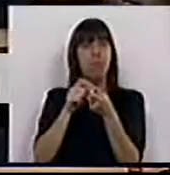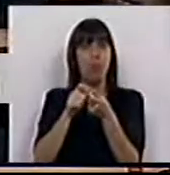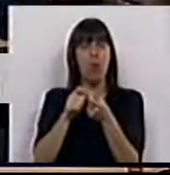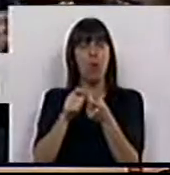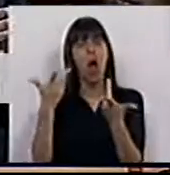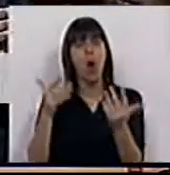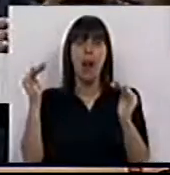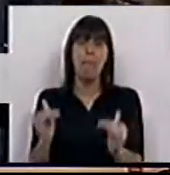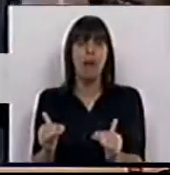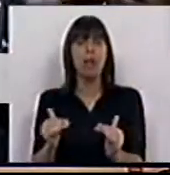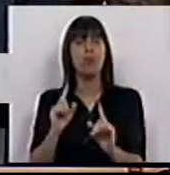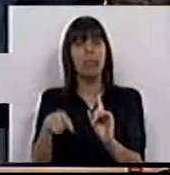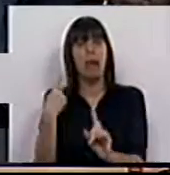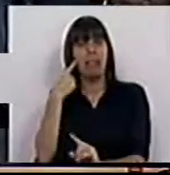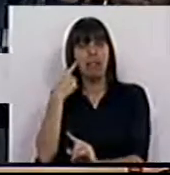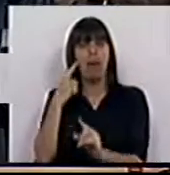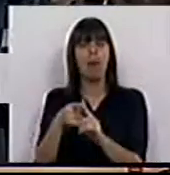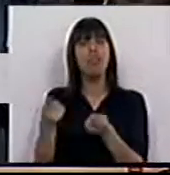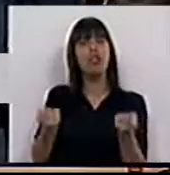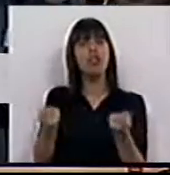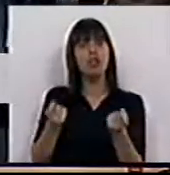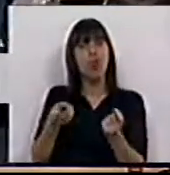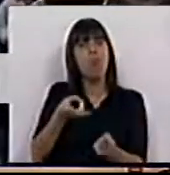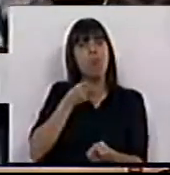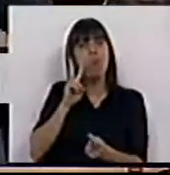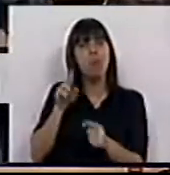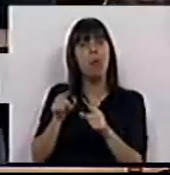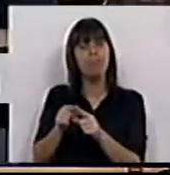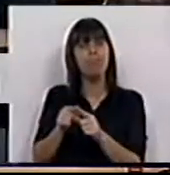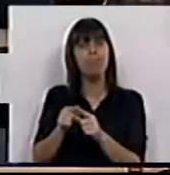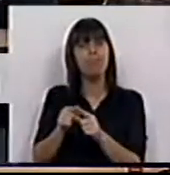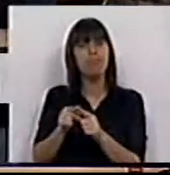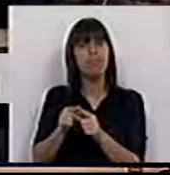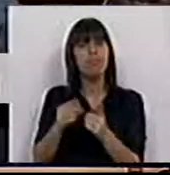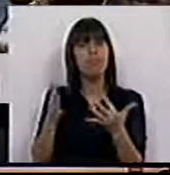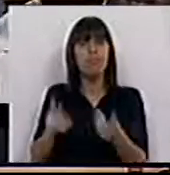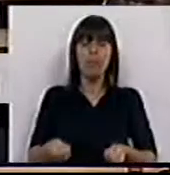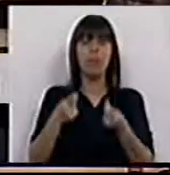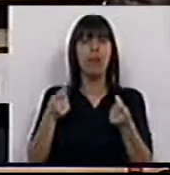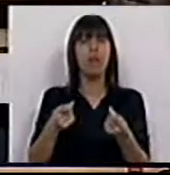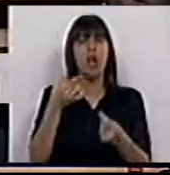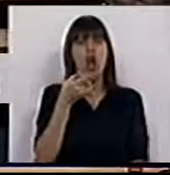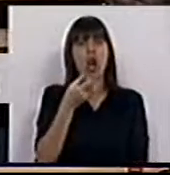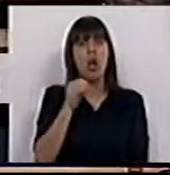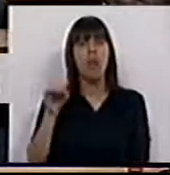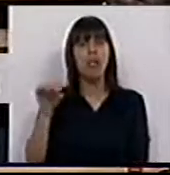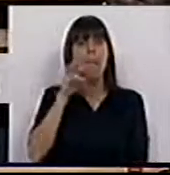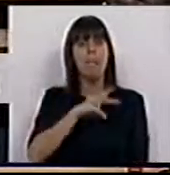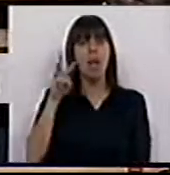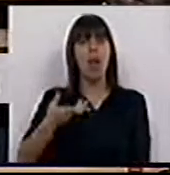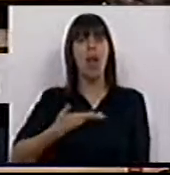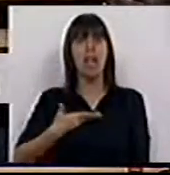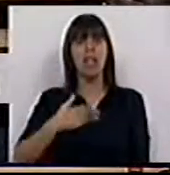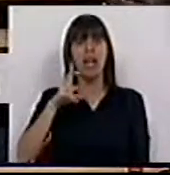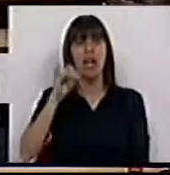e vale ainda menos depois dos seus gestores e administradores terem investido 900 milhões na